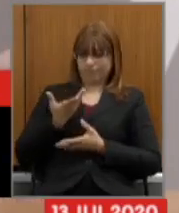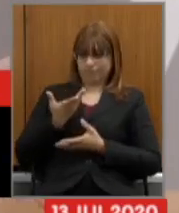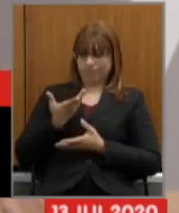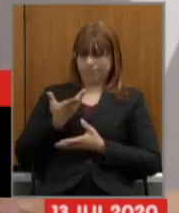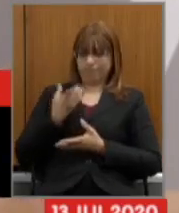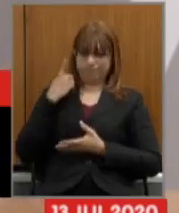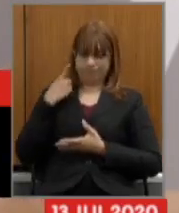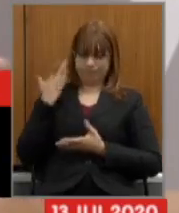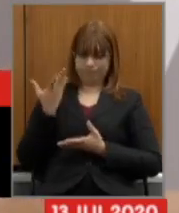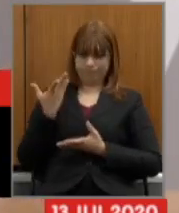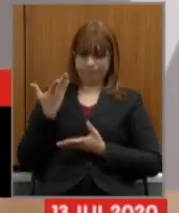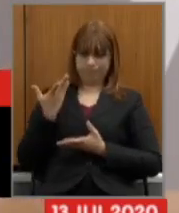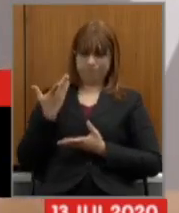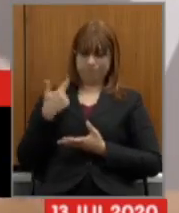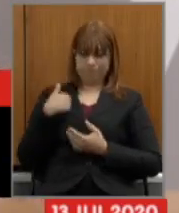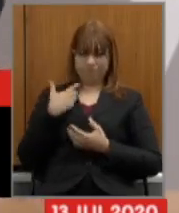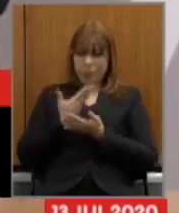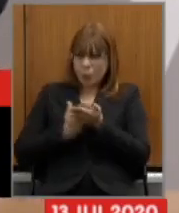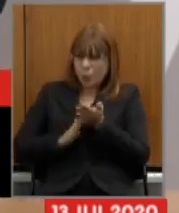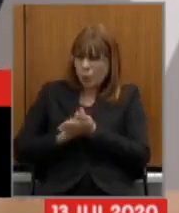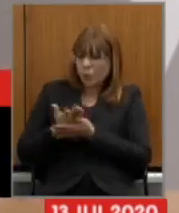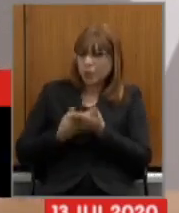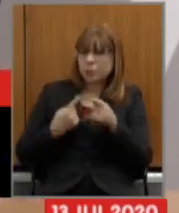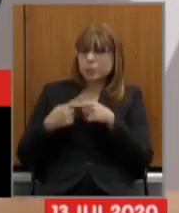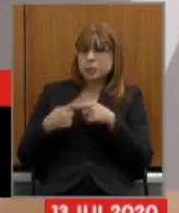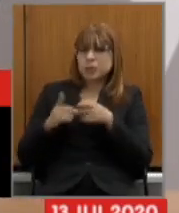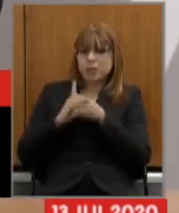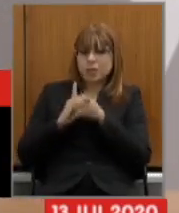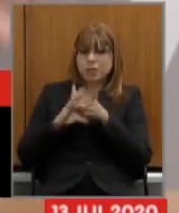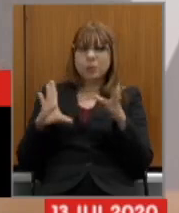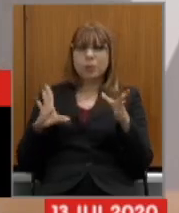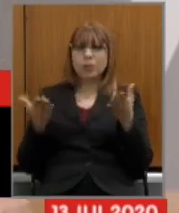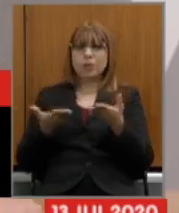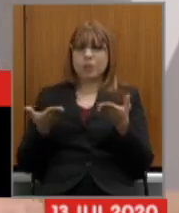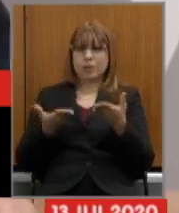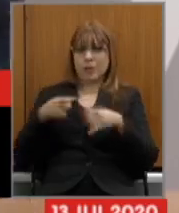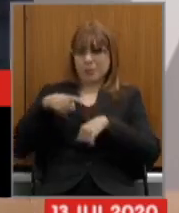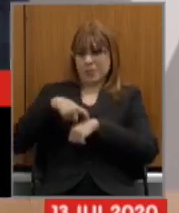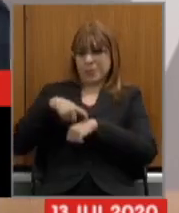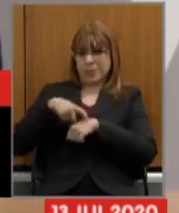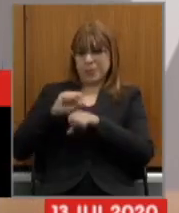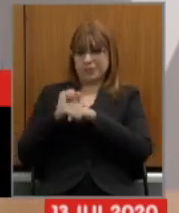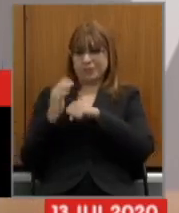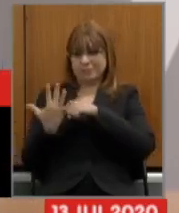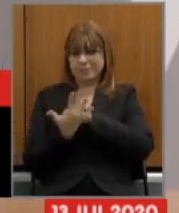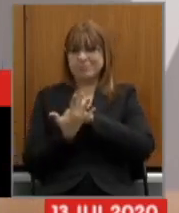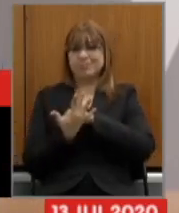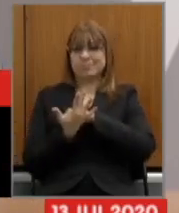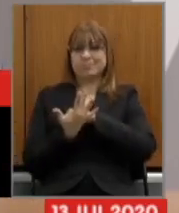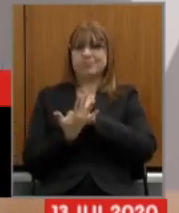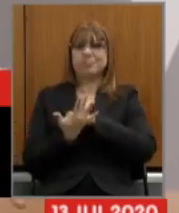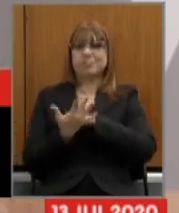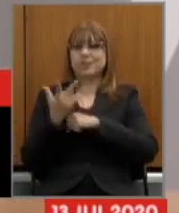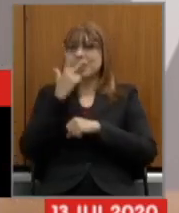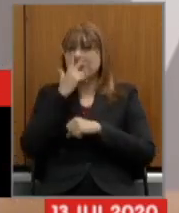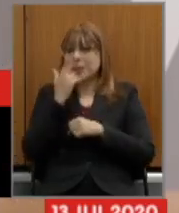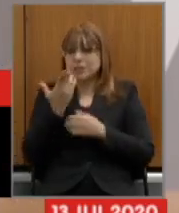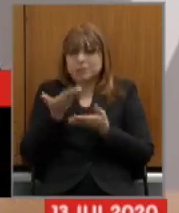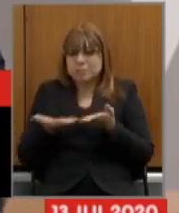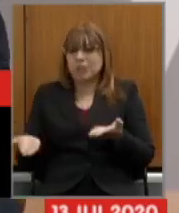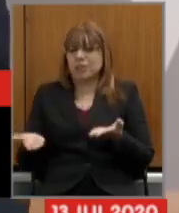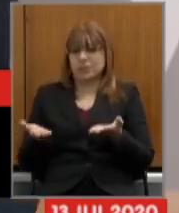fato de que alguns pilares da democracia ocidental nesse momento de pandemia estarem sendo suprimidos